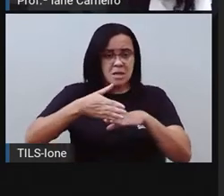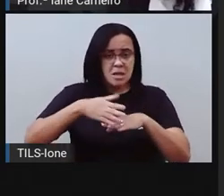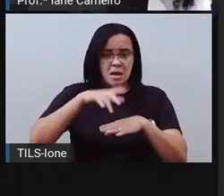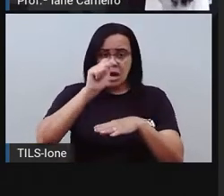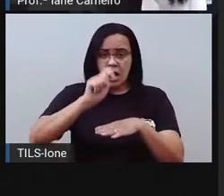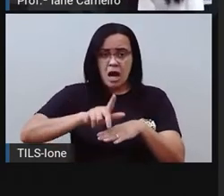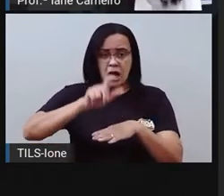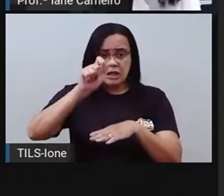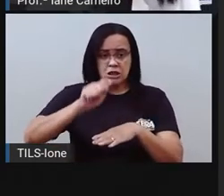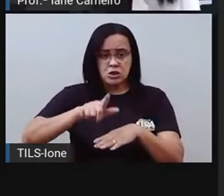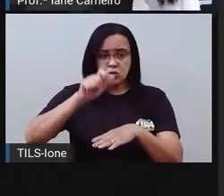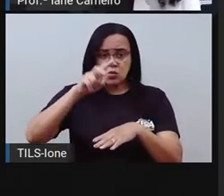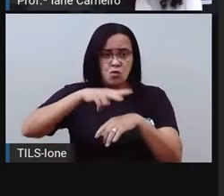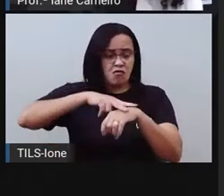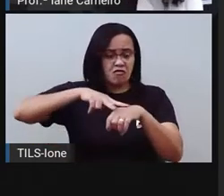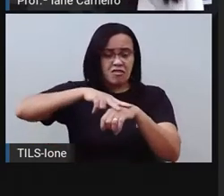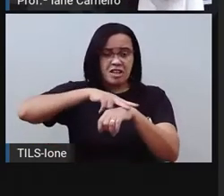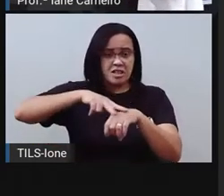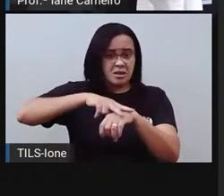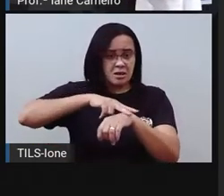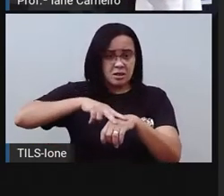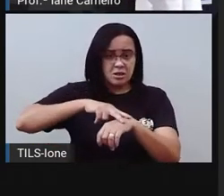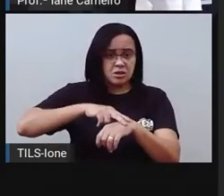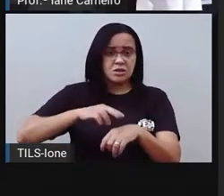verdes e de outras cores.